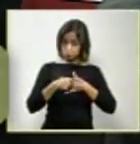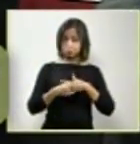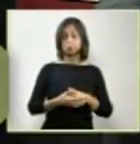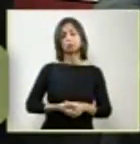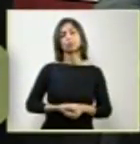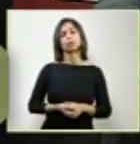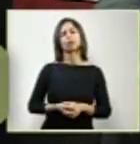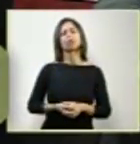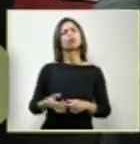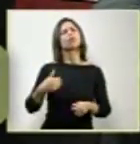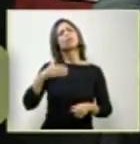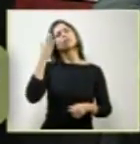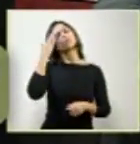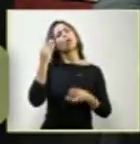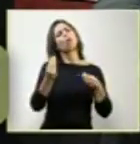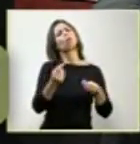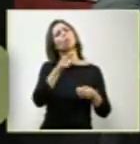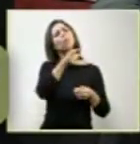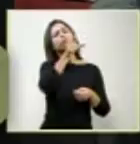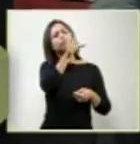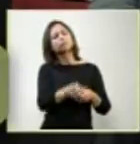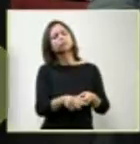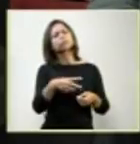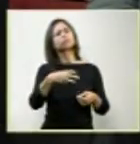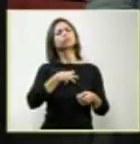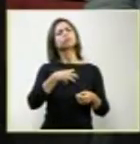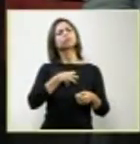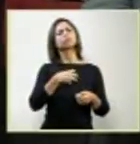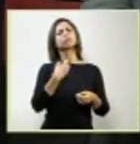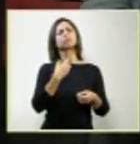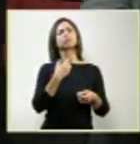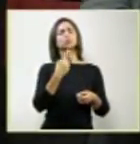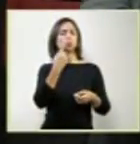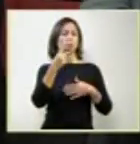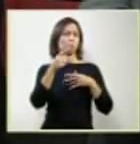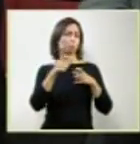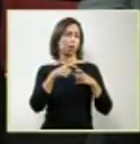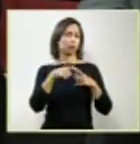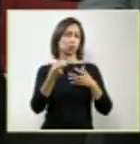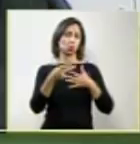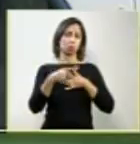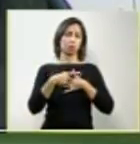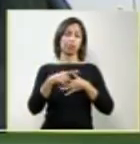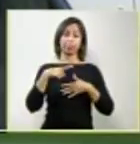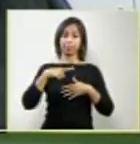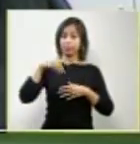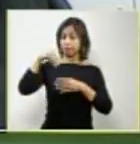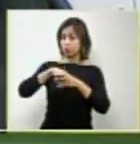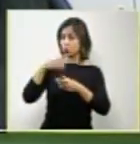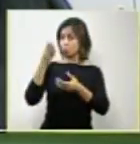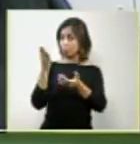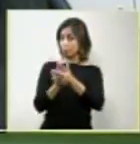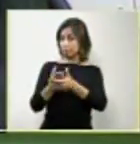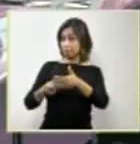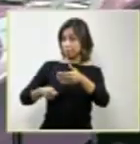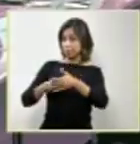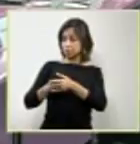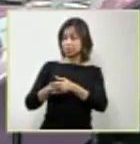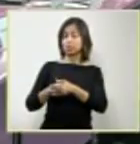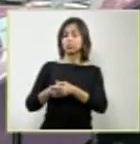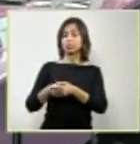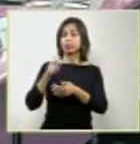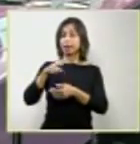se sente um médico estando sujeito a um processo criminal por realizar o